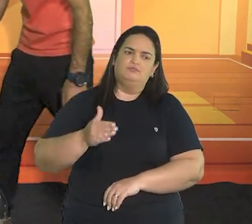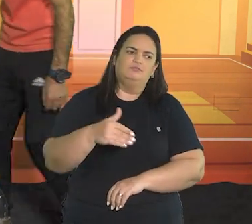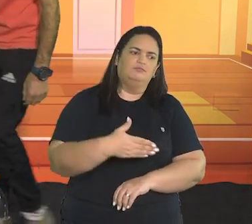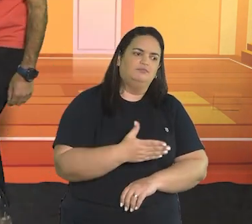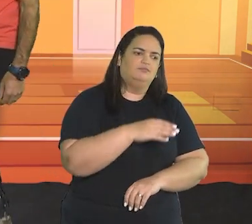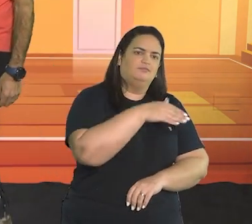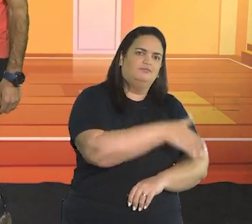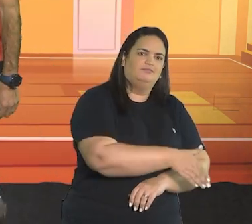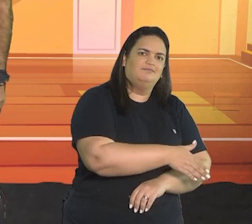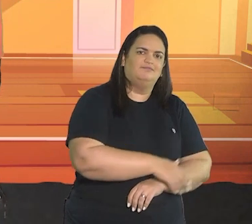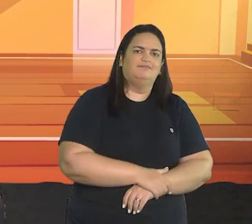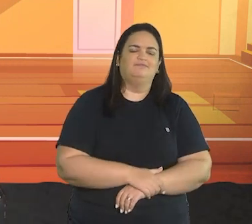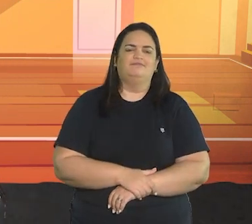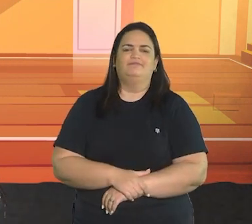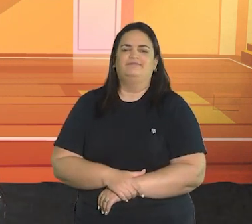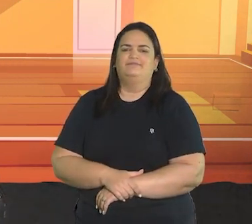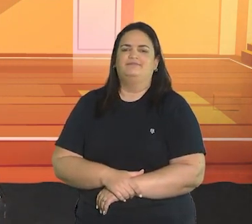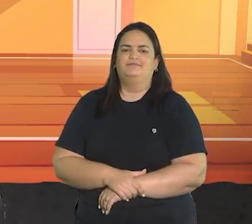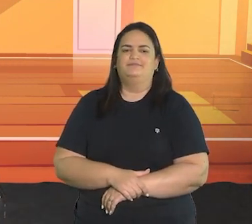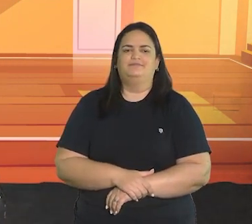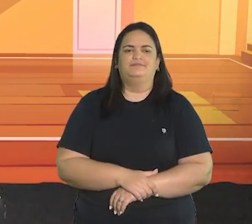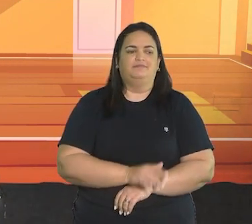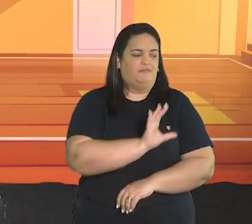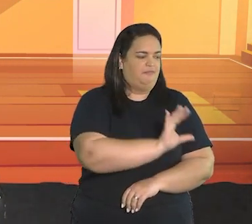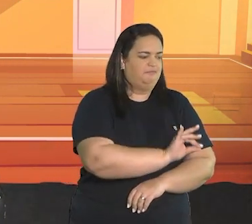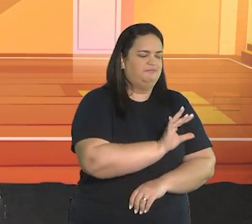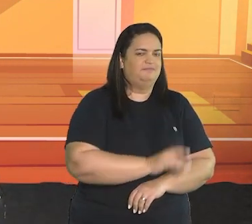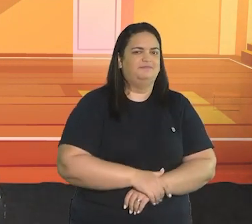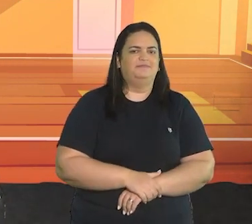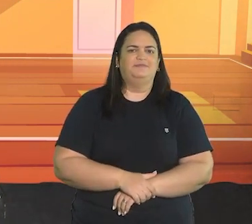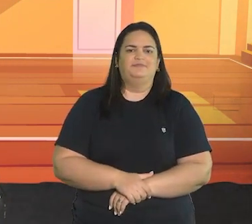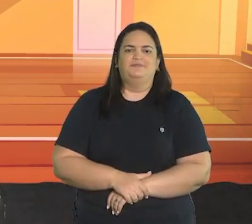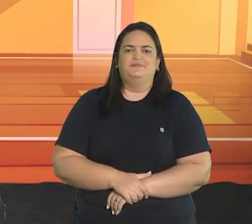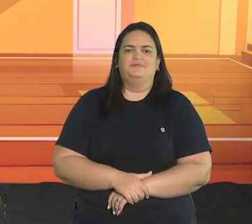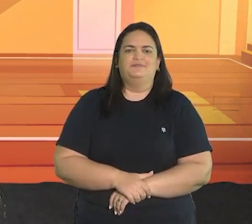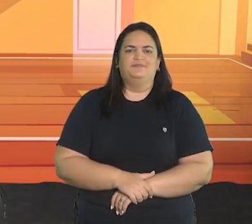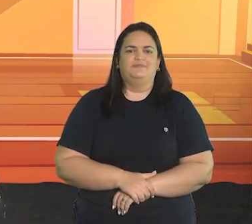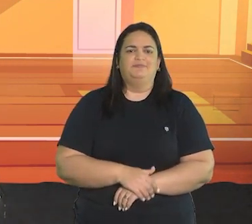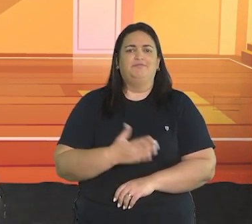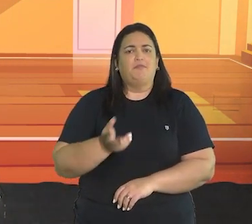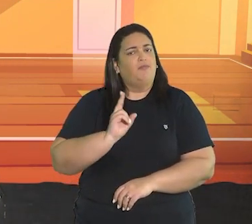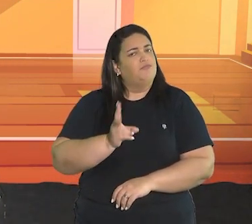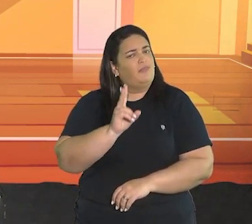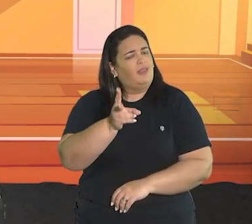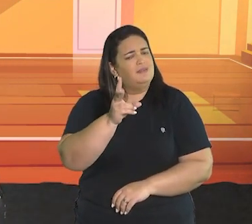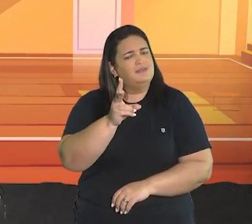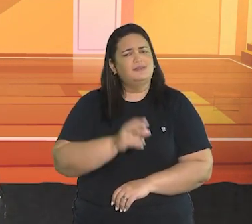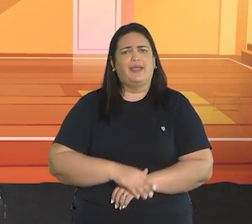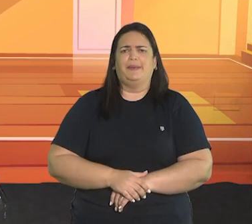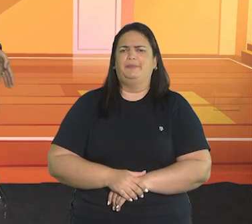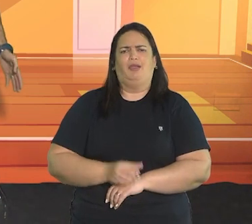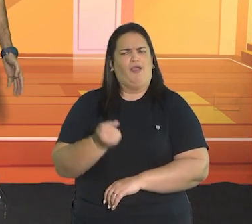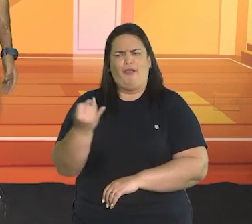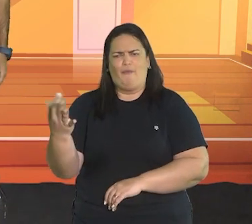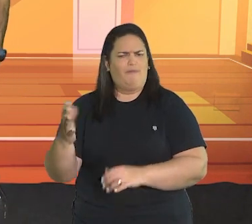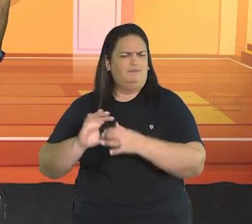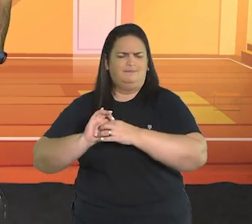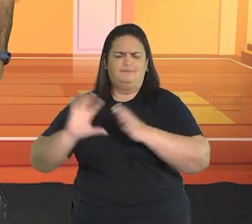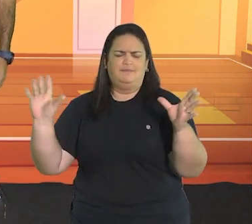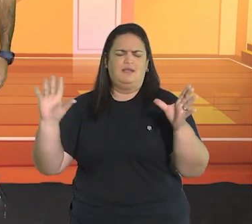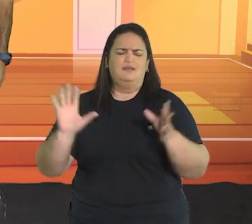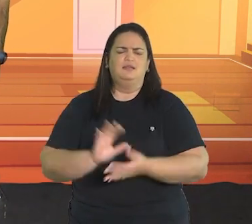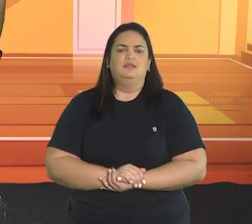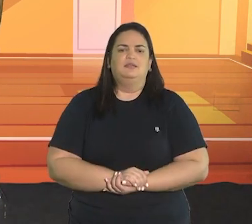o mesmo processo e penduro o cabide de volta. Assim, você vai repetindo